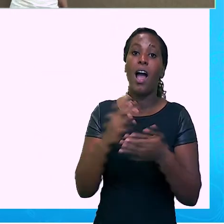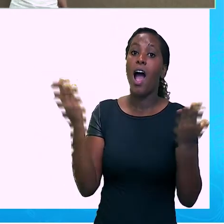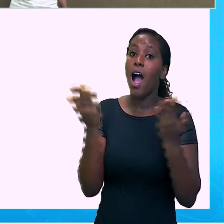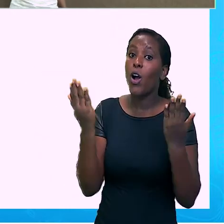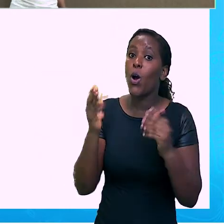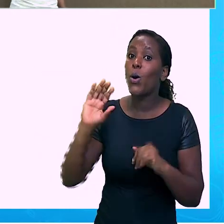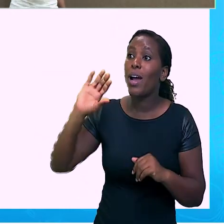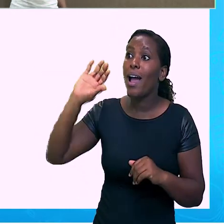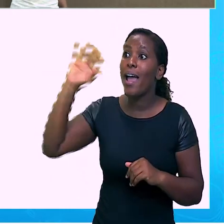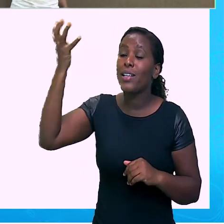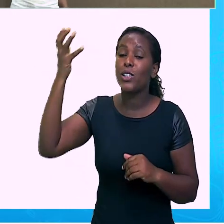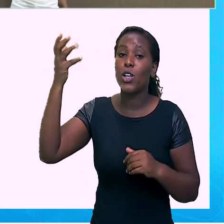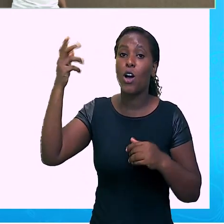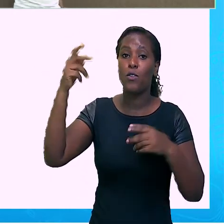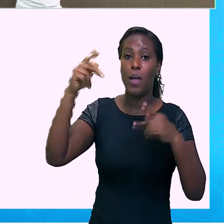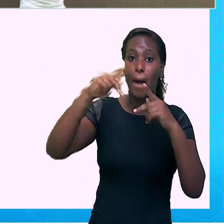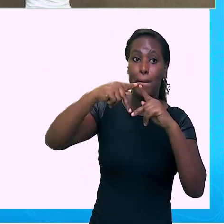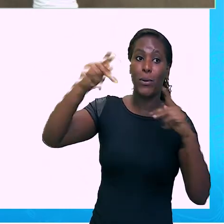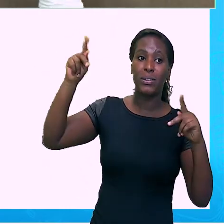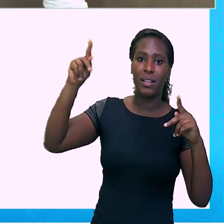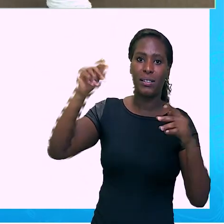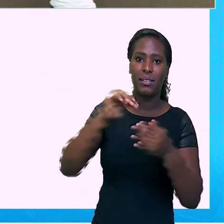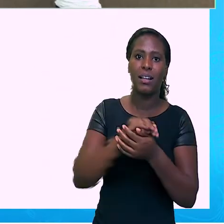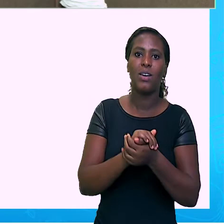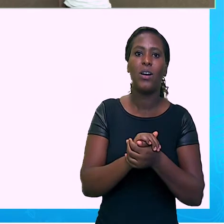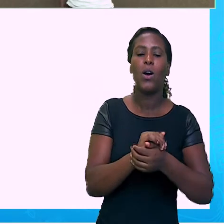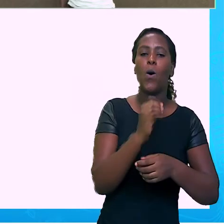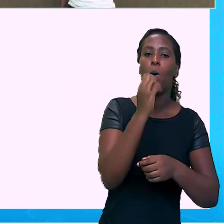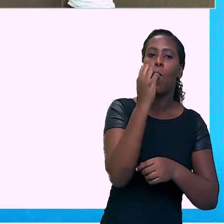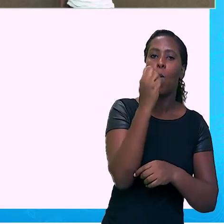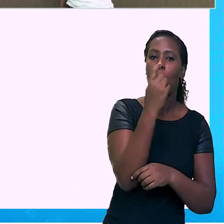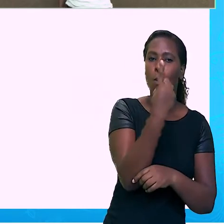vai dar um. Um vezes um, vezes um, vai dar um.